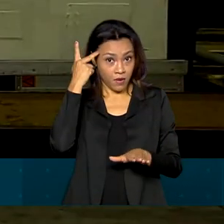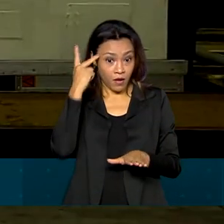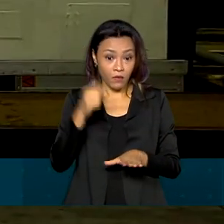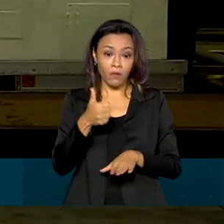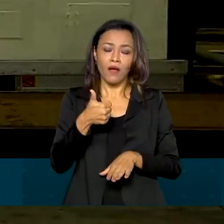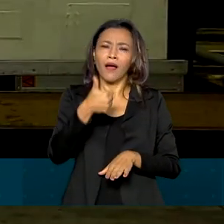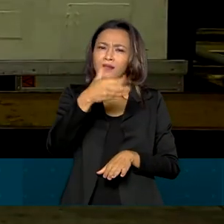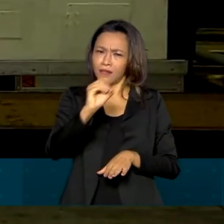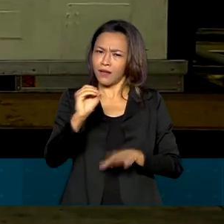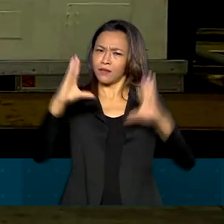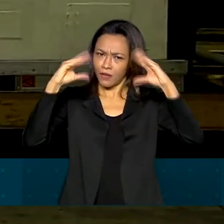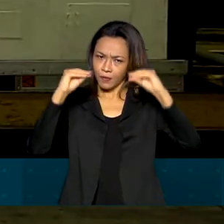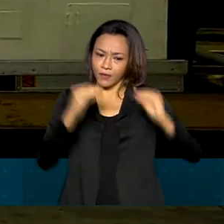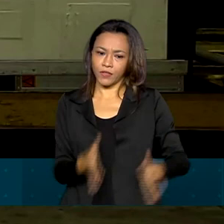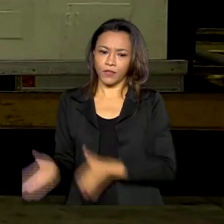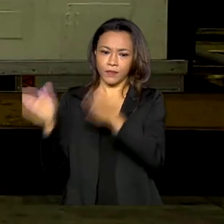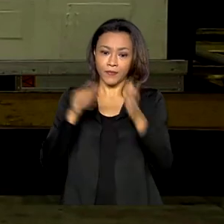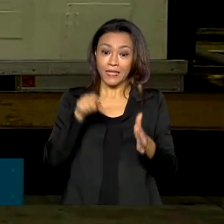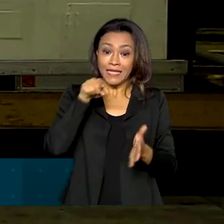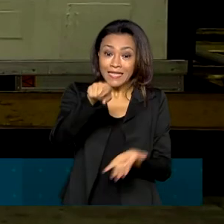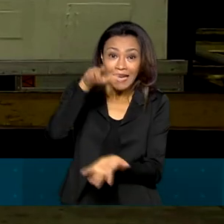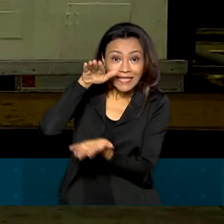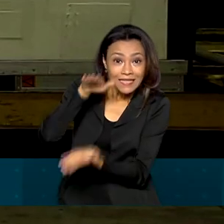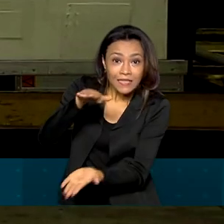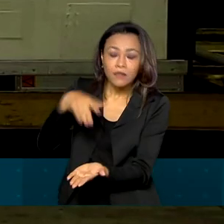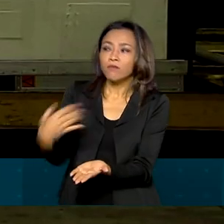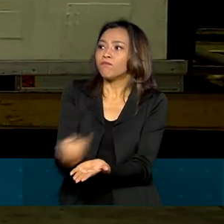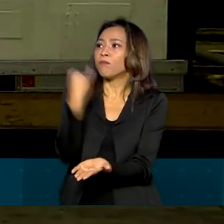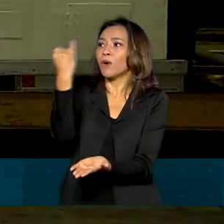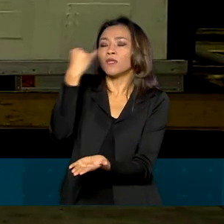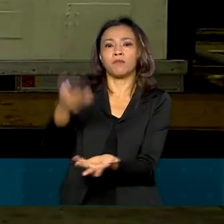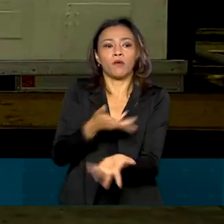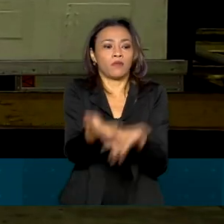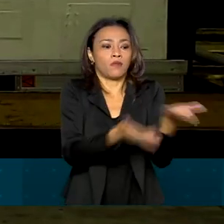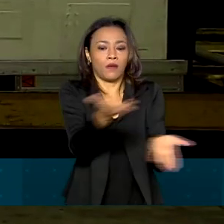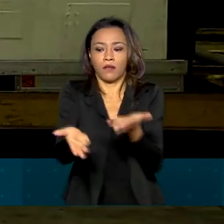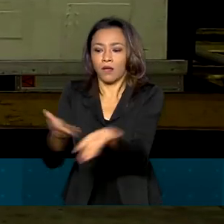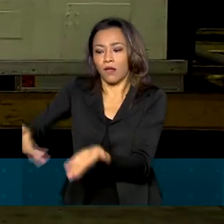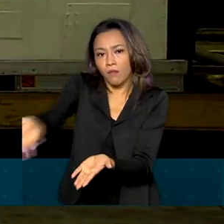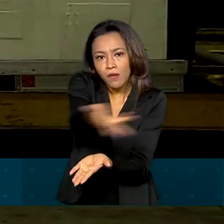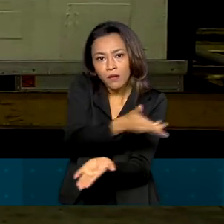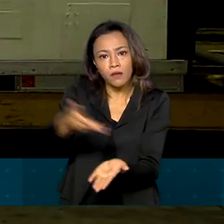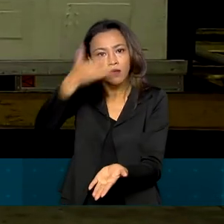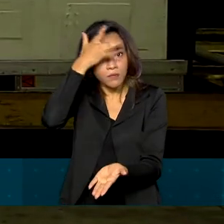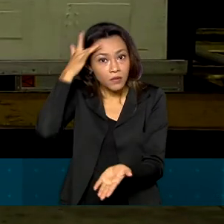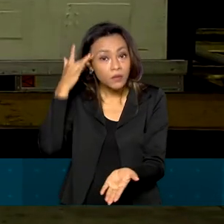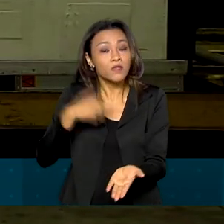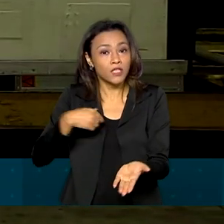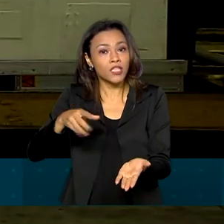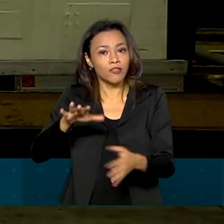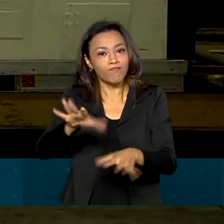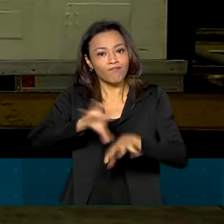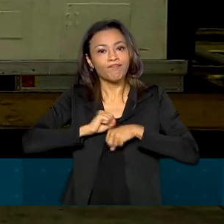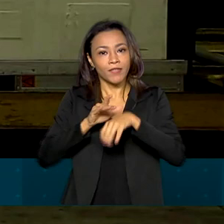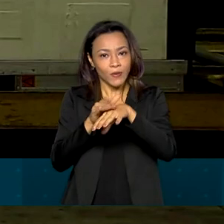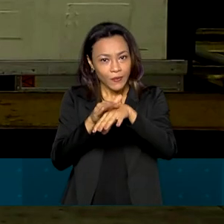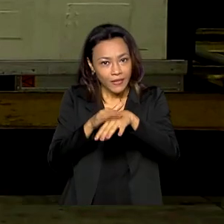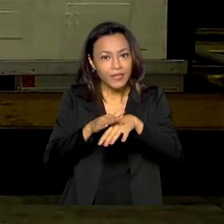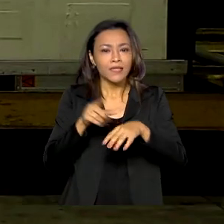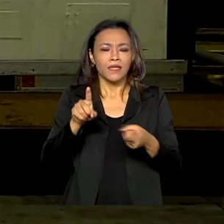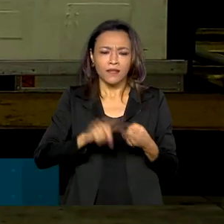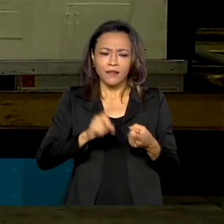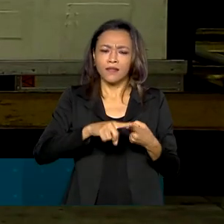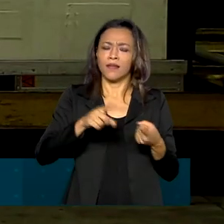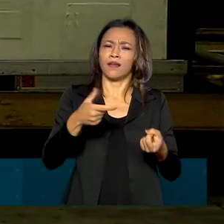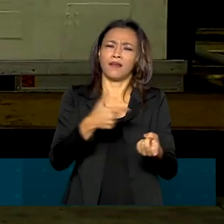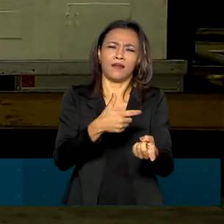Esta carga é tão valiosa e importante para o tratamento dos brasileiros diagnosticados com Covid-19. Estão sedativos, bloqueadores